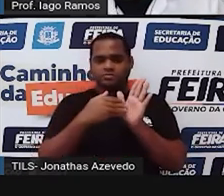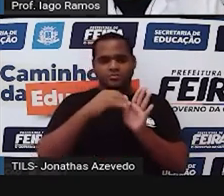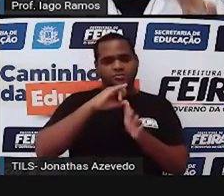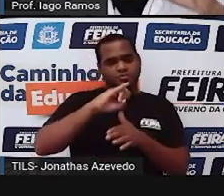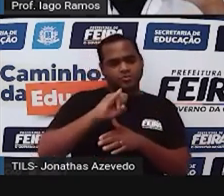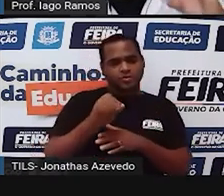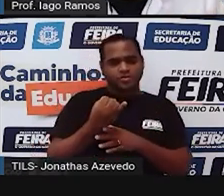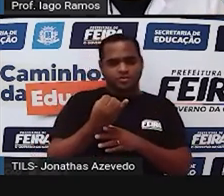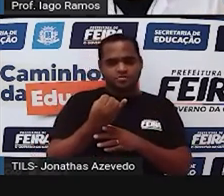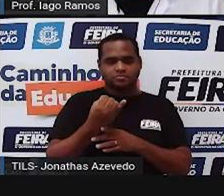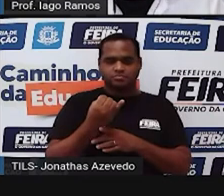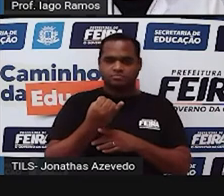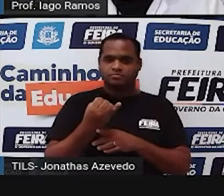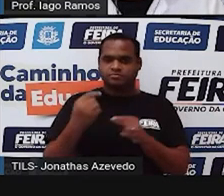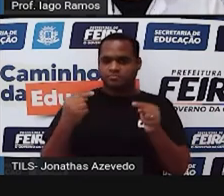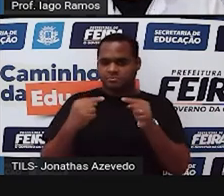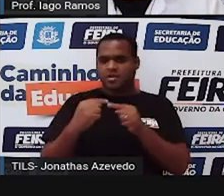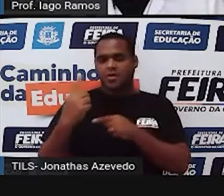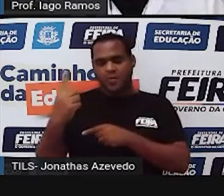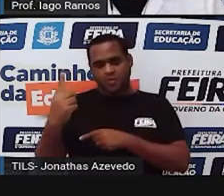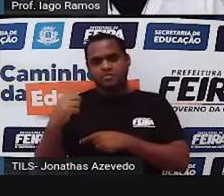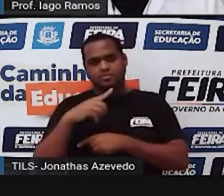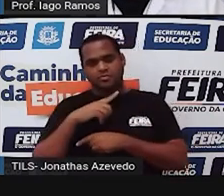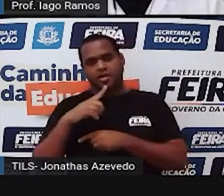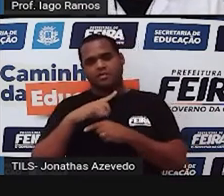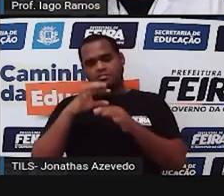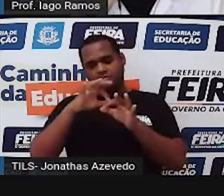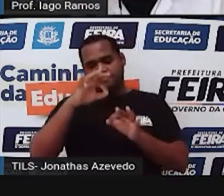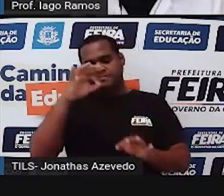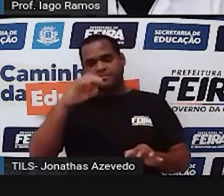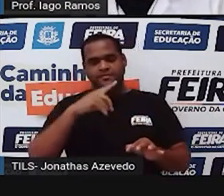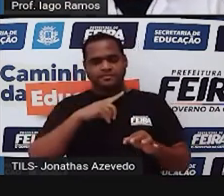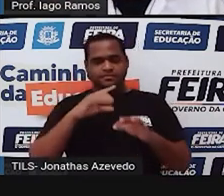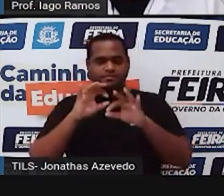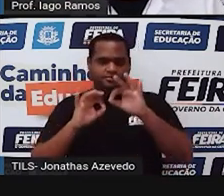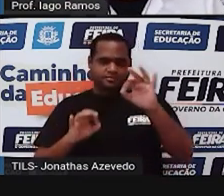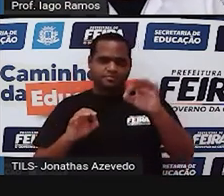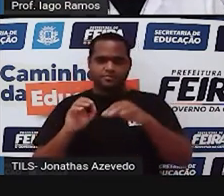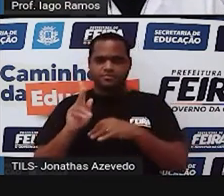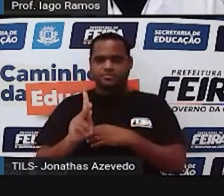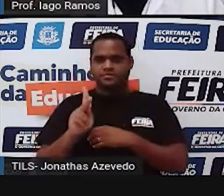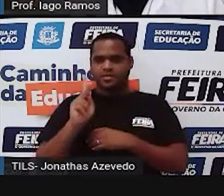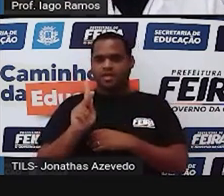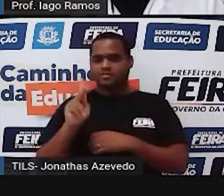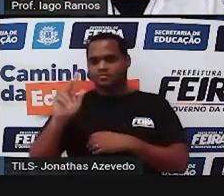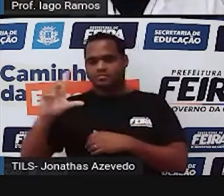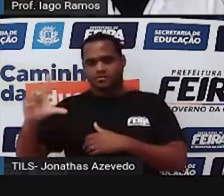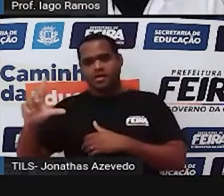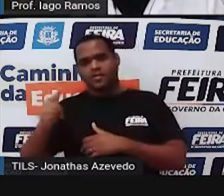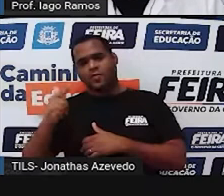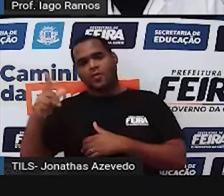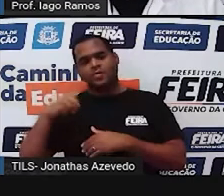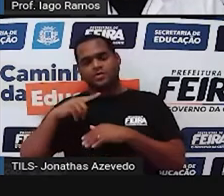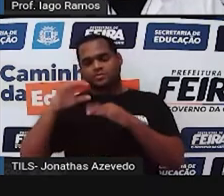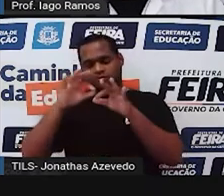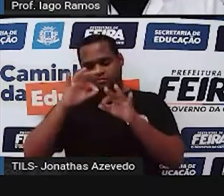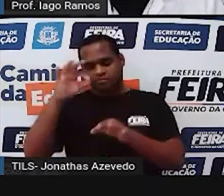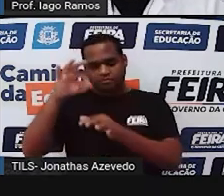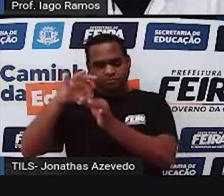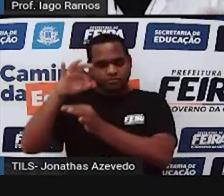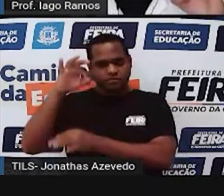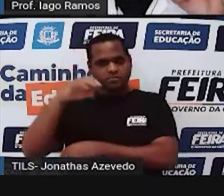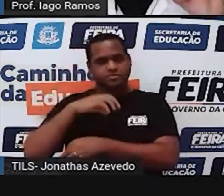segmento de reta significa uma corda o outro que vai de K a L é a outra corda que também já está